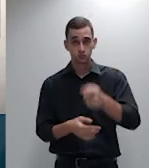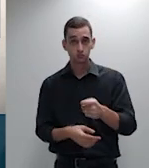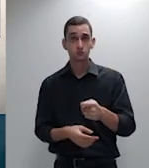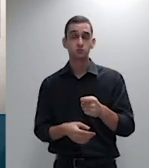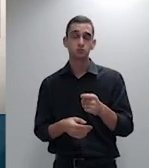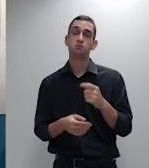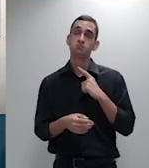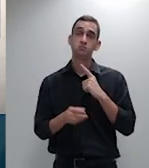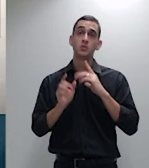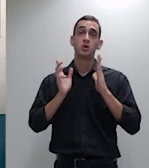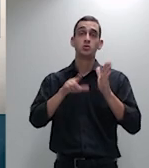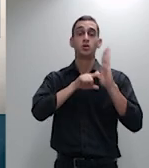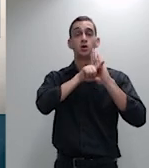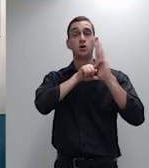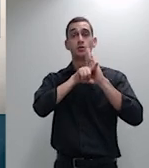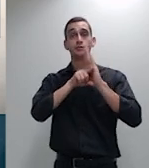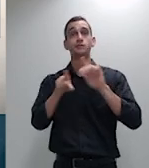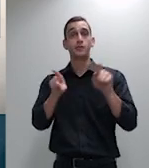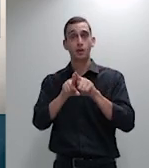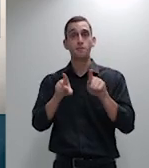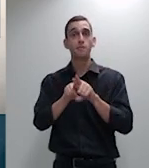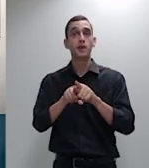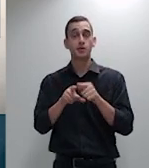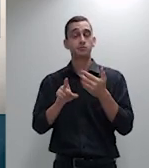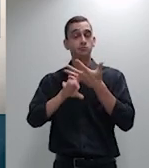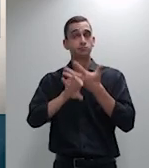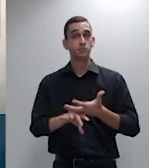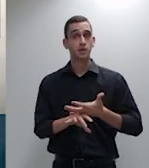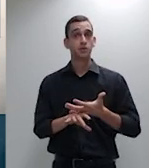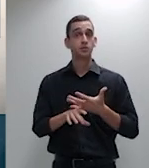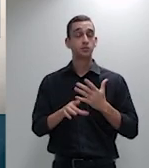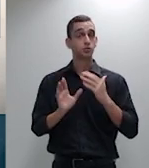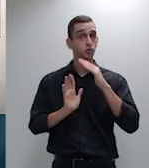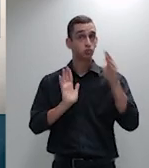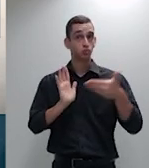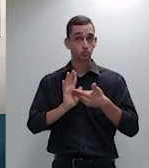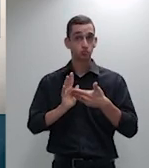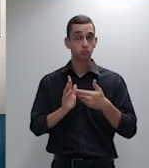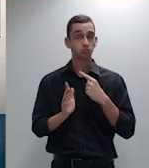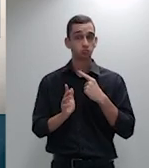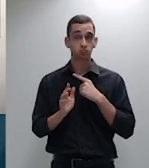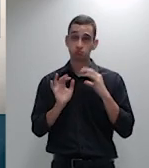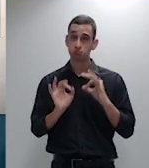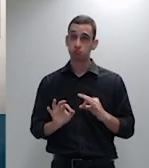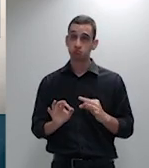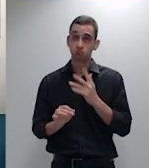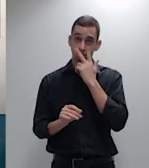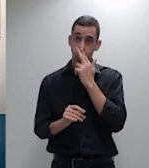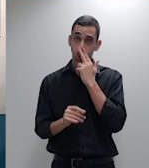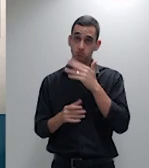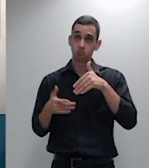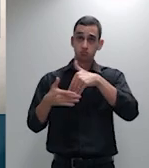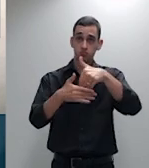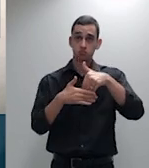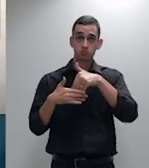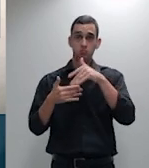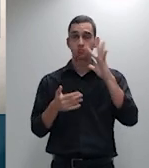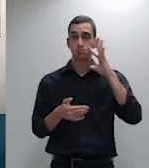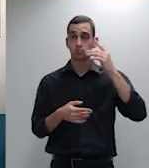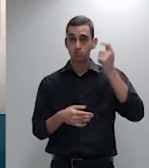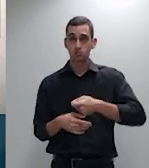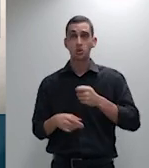aí sim violando a coisa julgada não tendo o acórdão reapreciado questão definitivamente